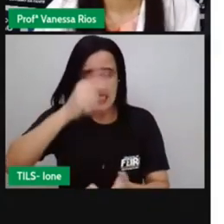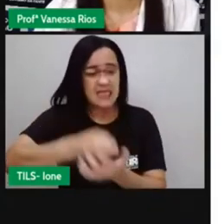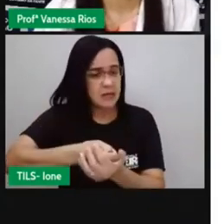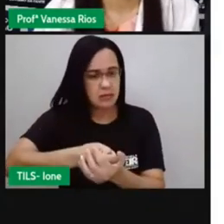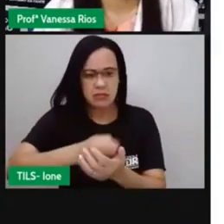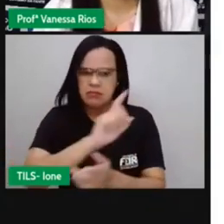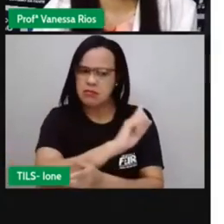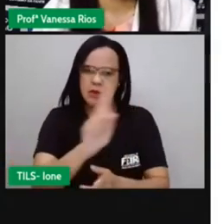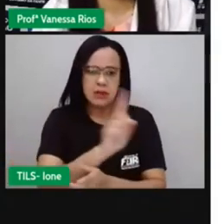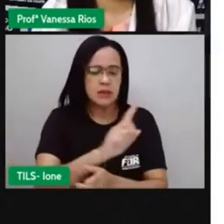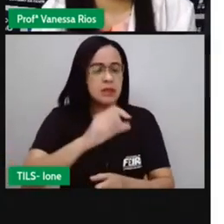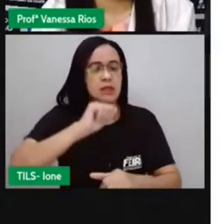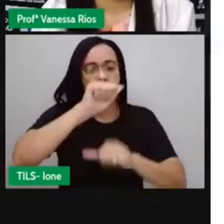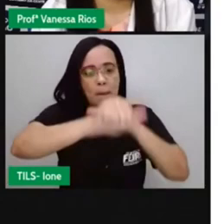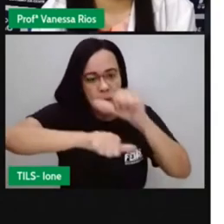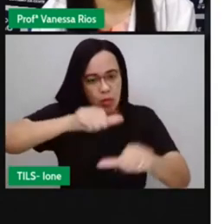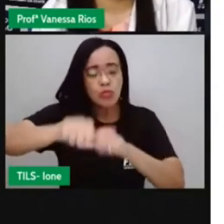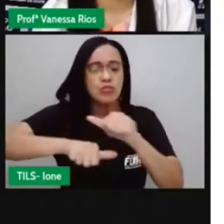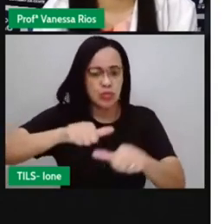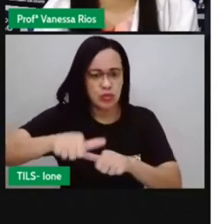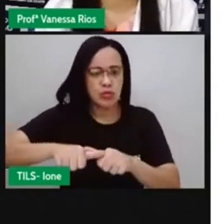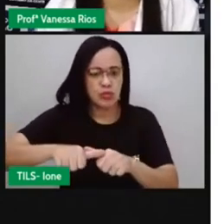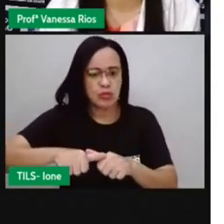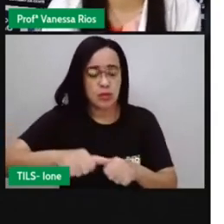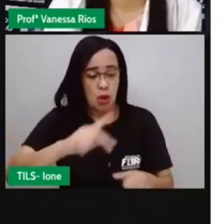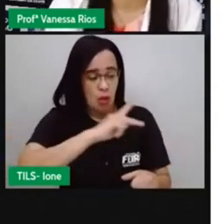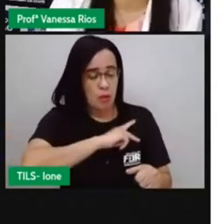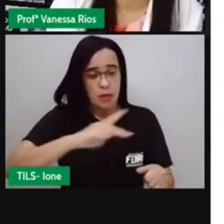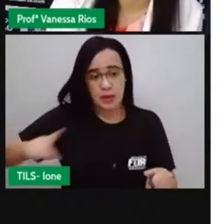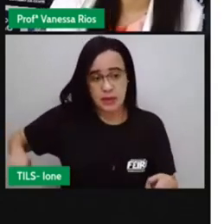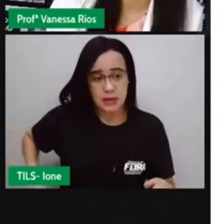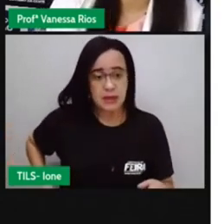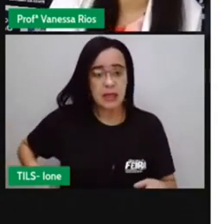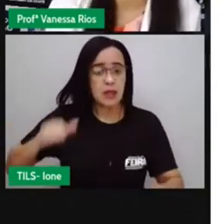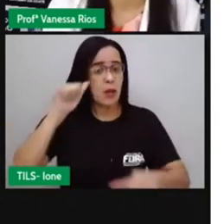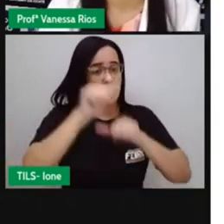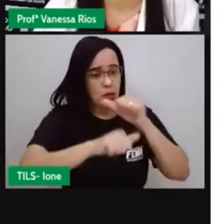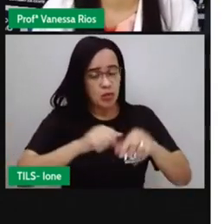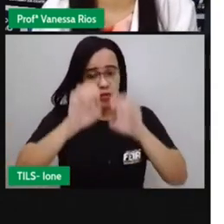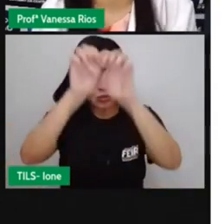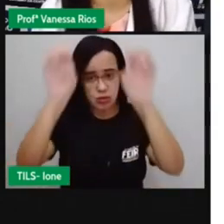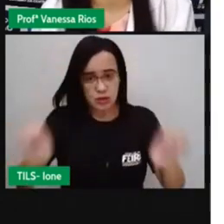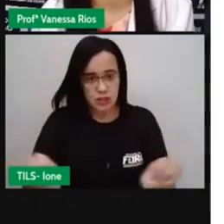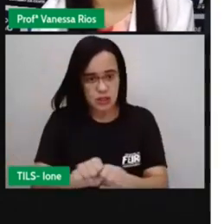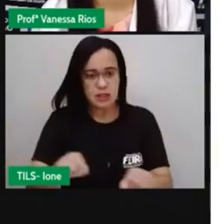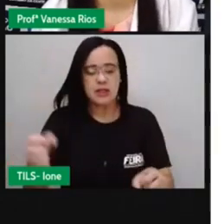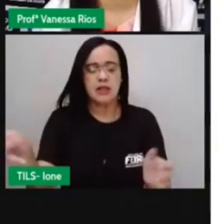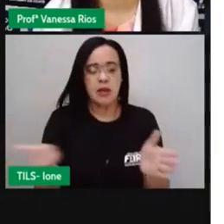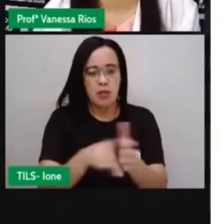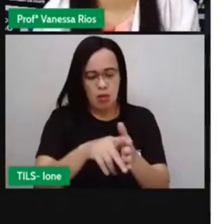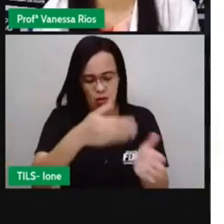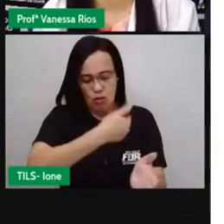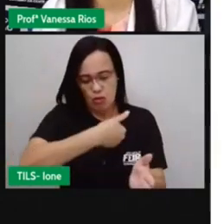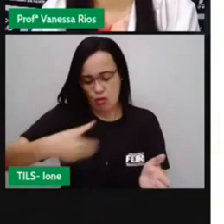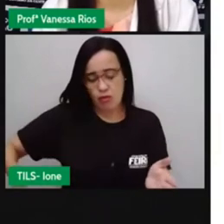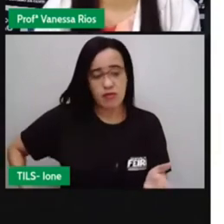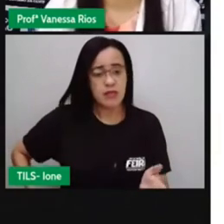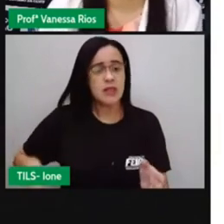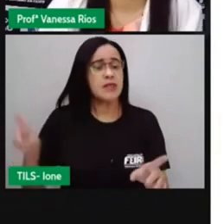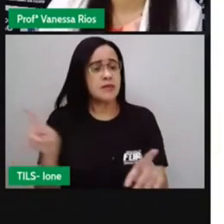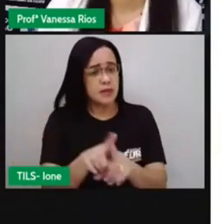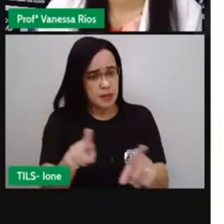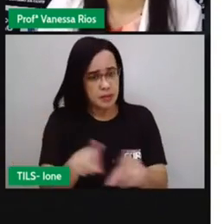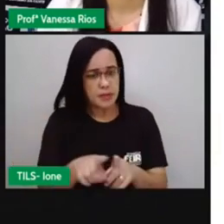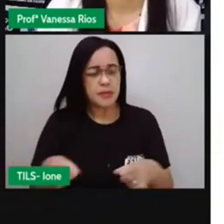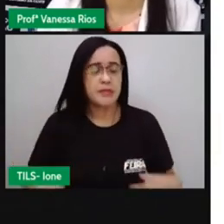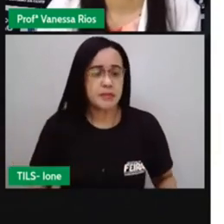então, um sistema de governo. Então, aí, com o processo da troca da monarquia pela república, o Brasil deixa de ter